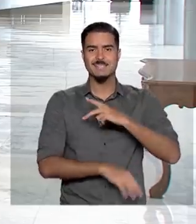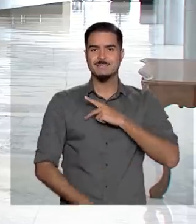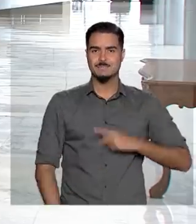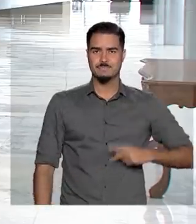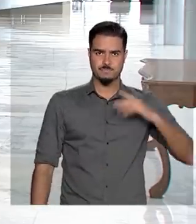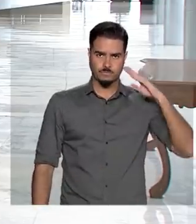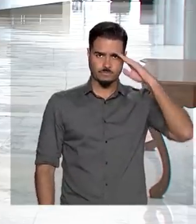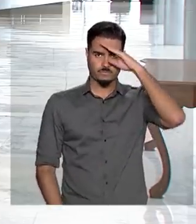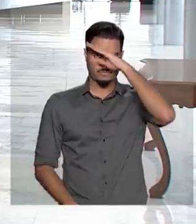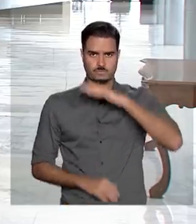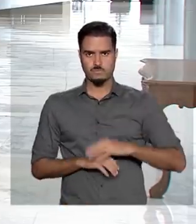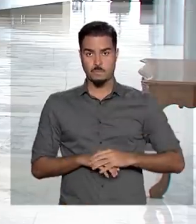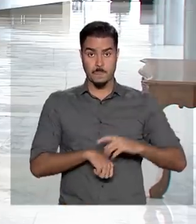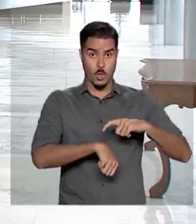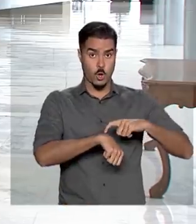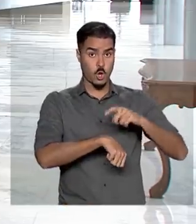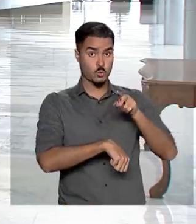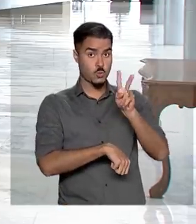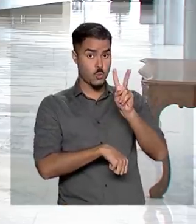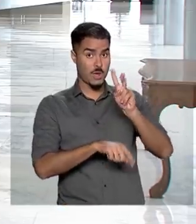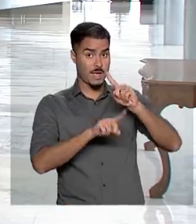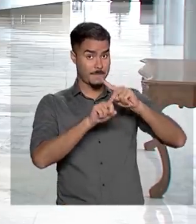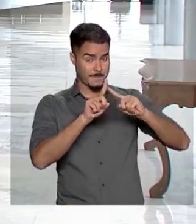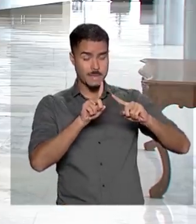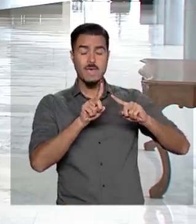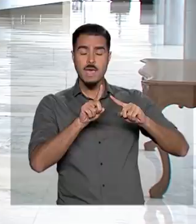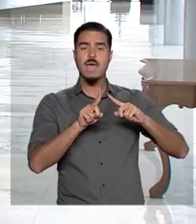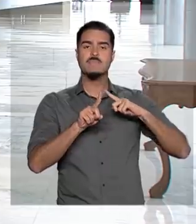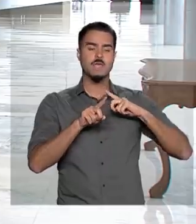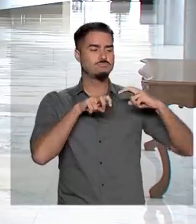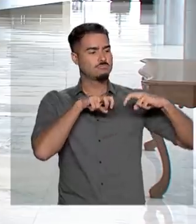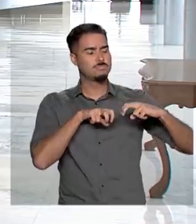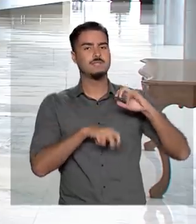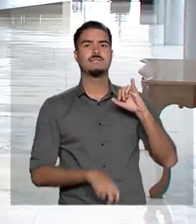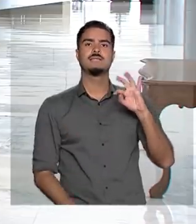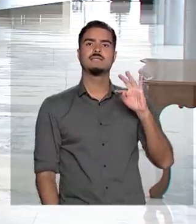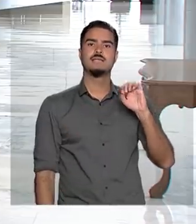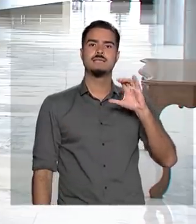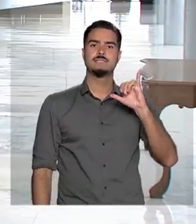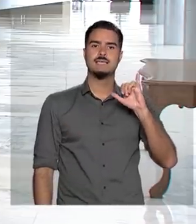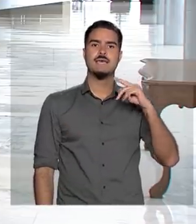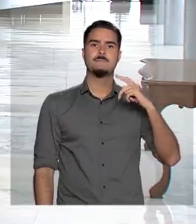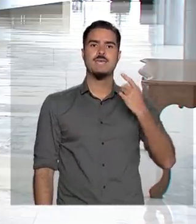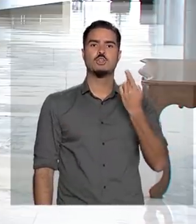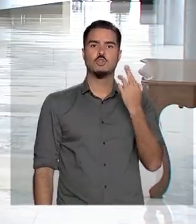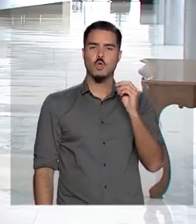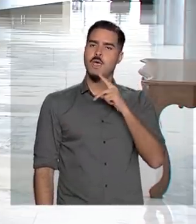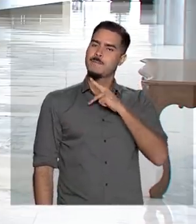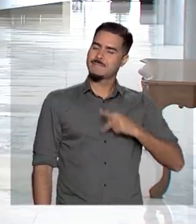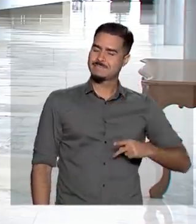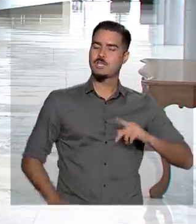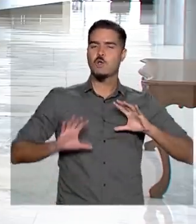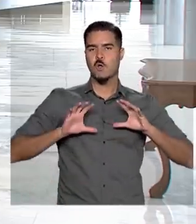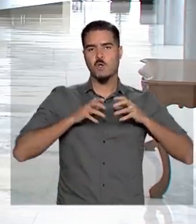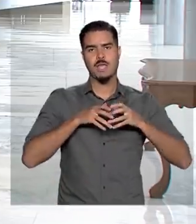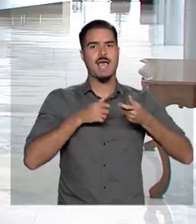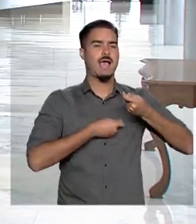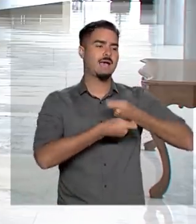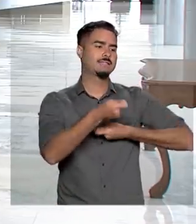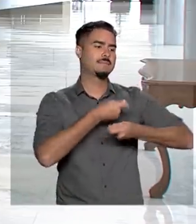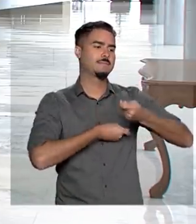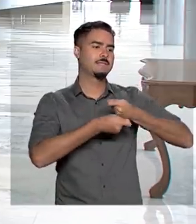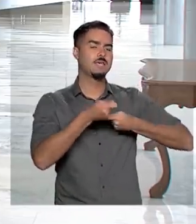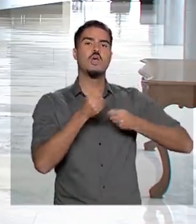Bolsonaro. Às duas e meia, o presidente recebe Itaci Pedro Posa, presidente do Conselho de Administração